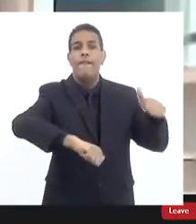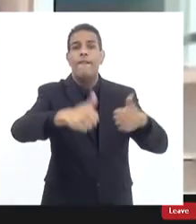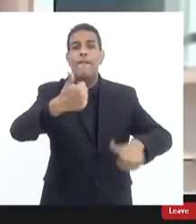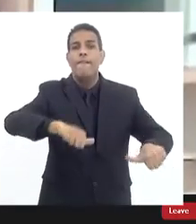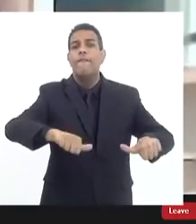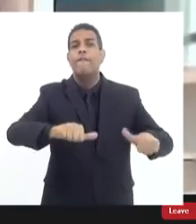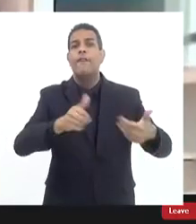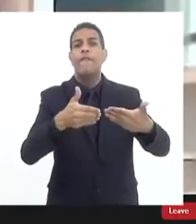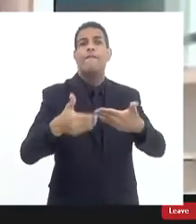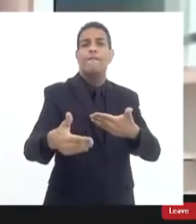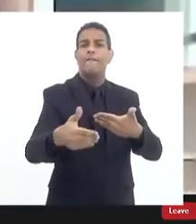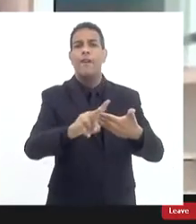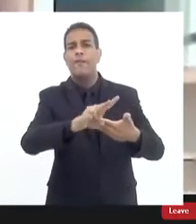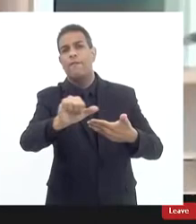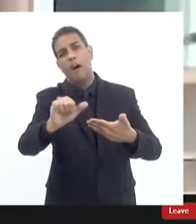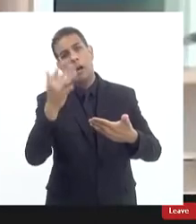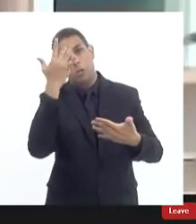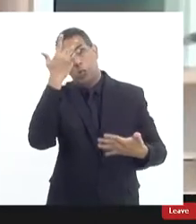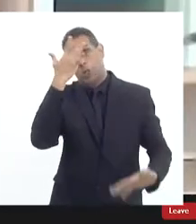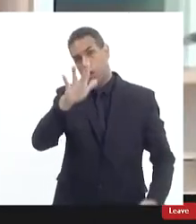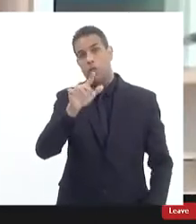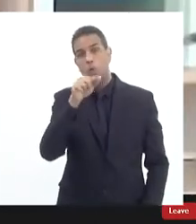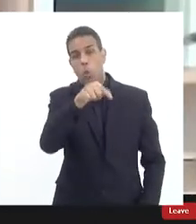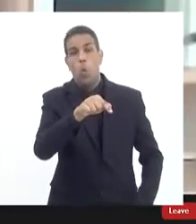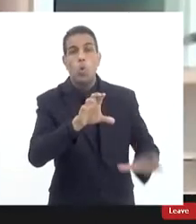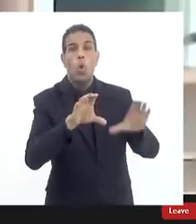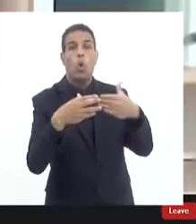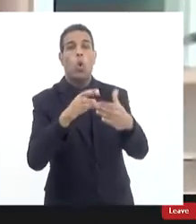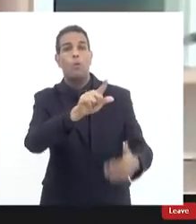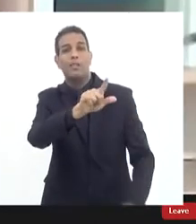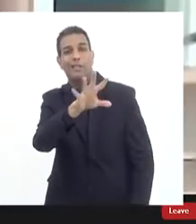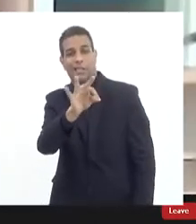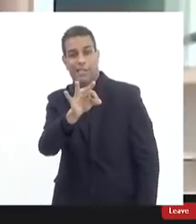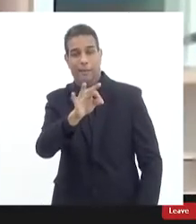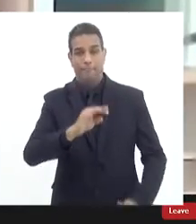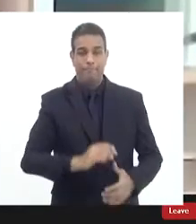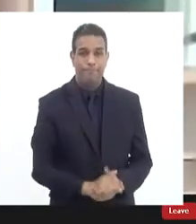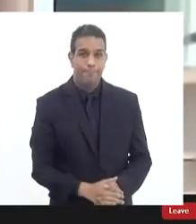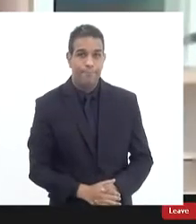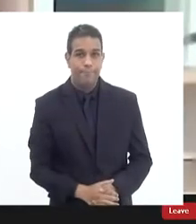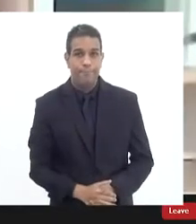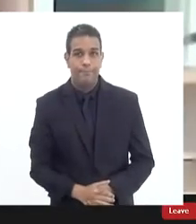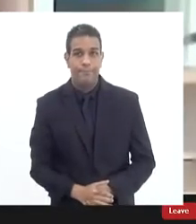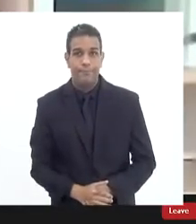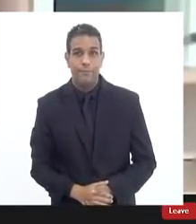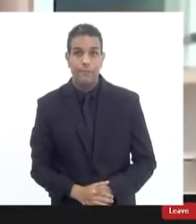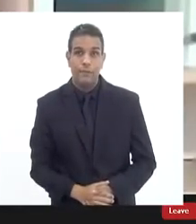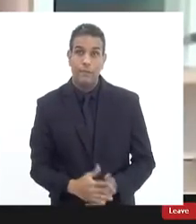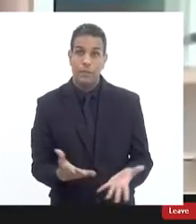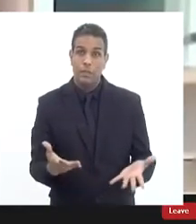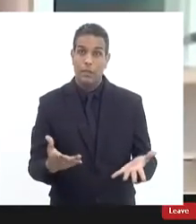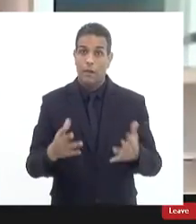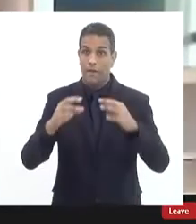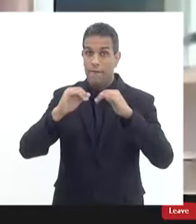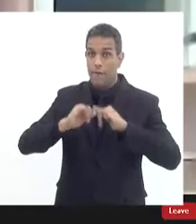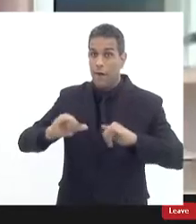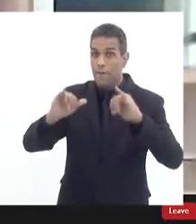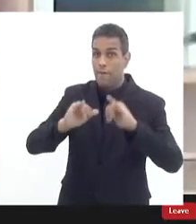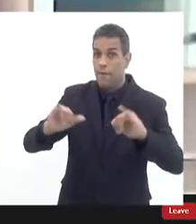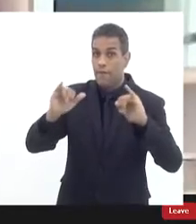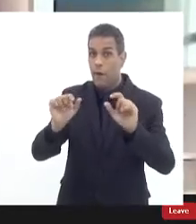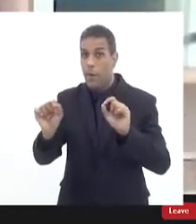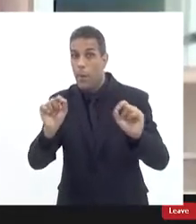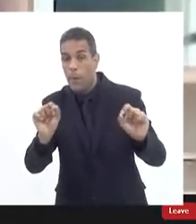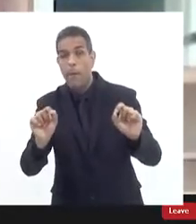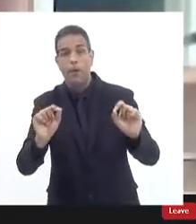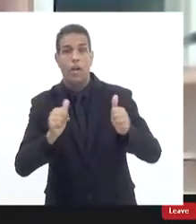prazo de eventual prorrogação dessa força tarefa eu posso assegurar até porque acompanho